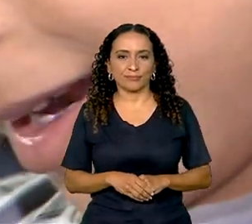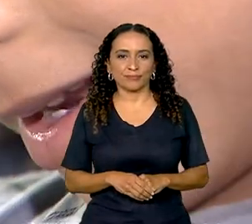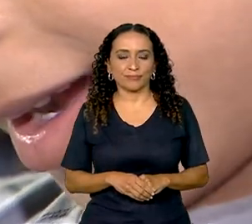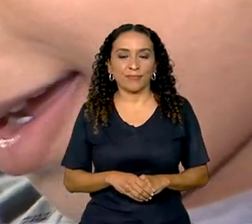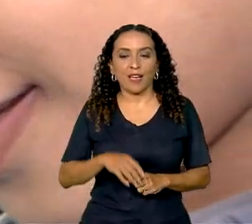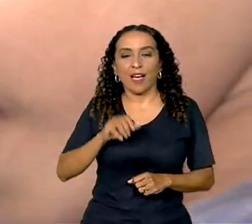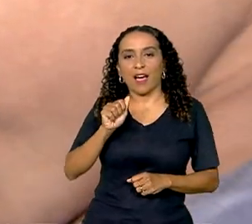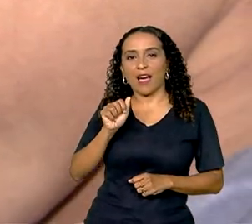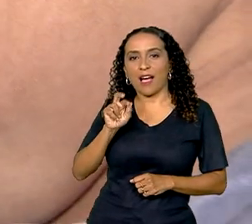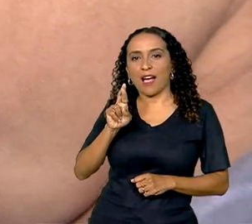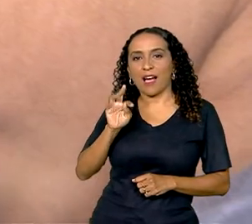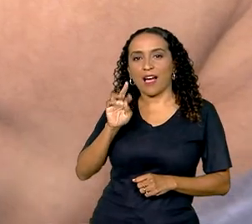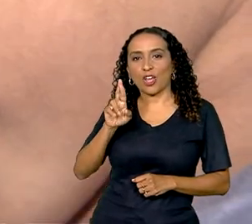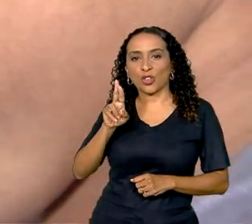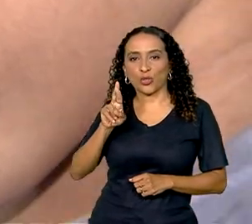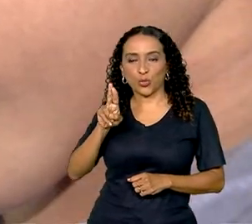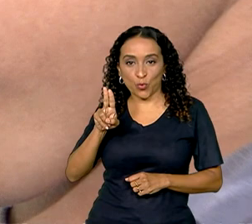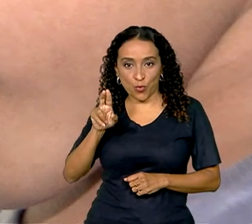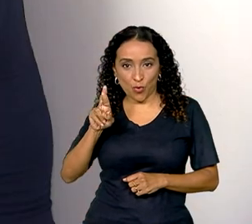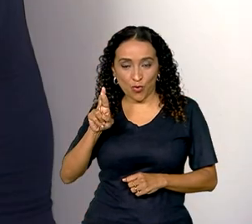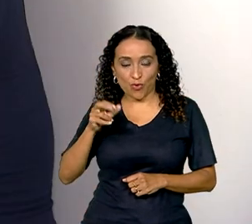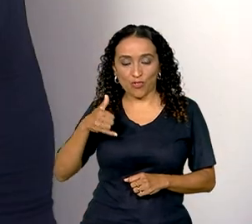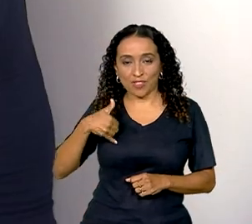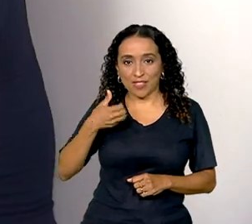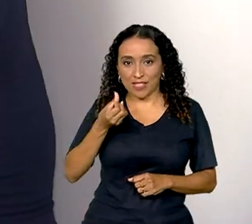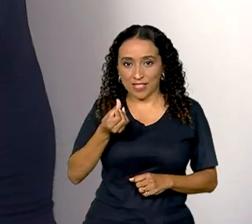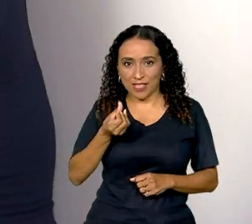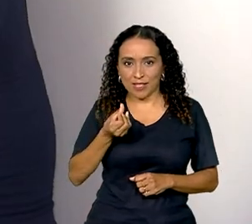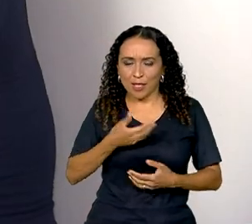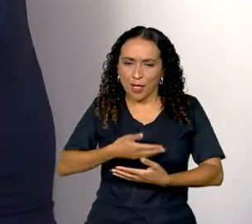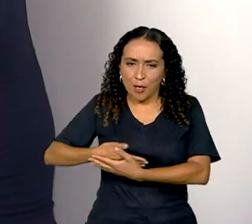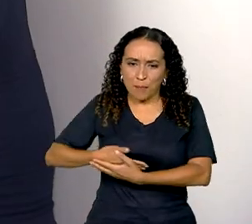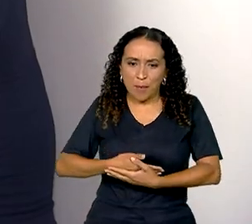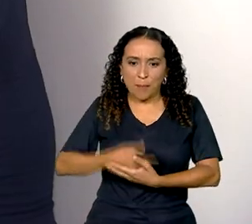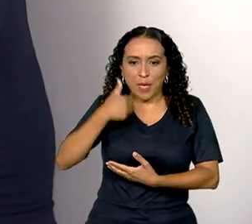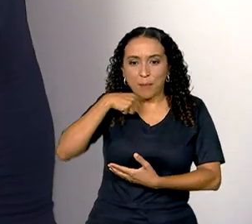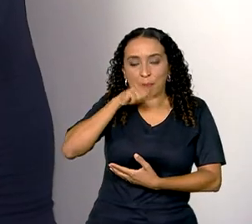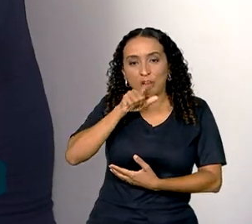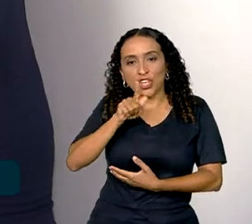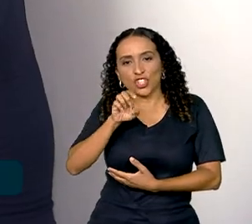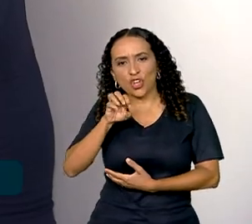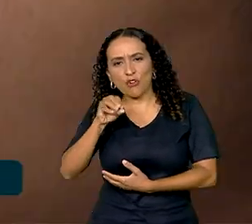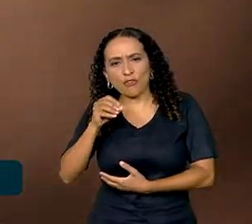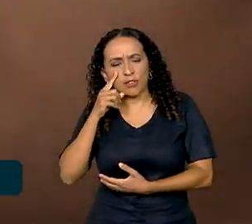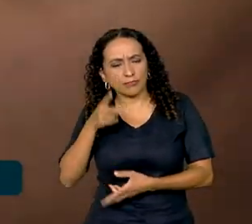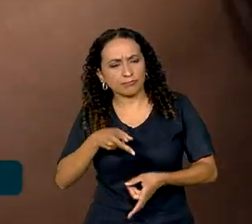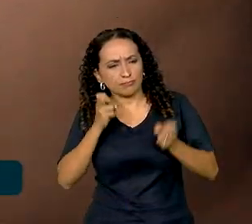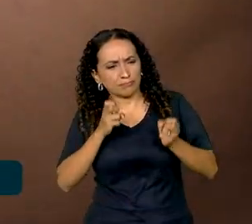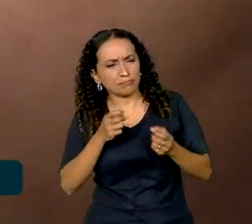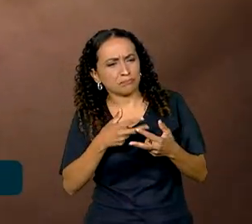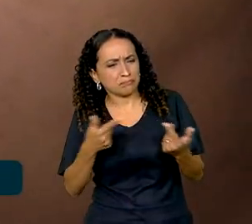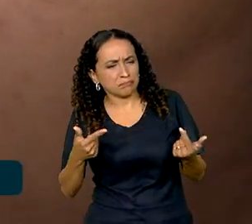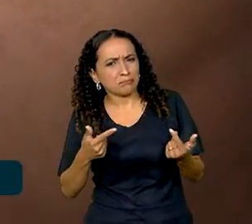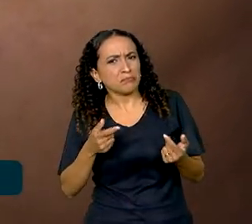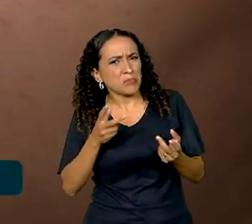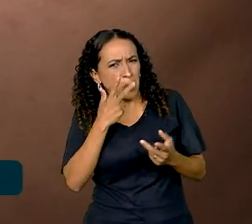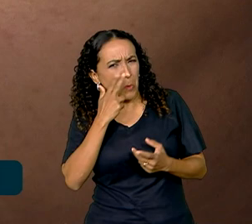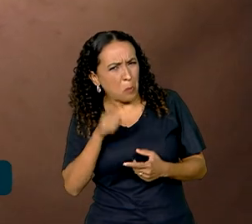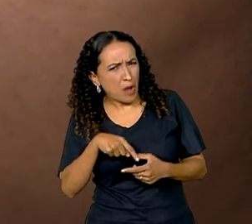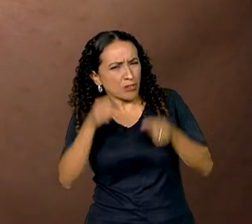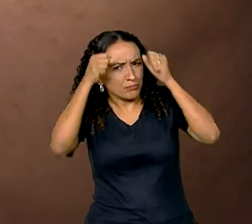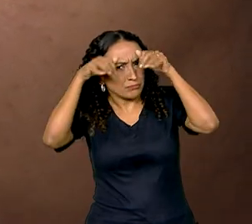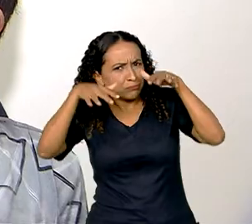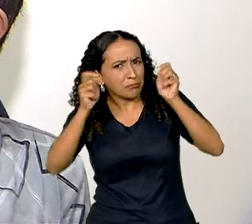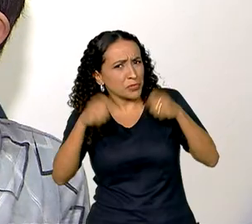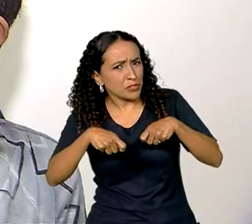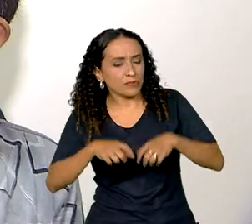Arthur tem seis anos. Desde que era bebê, a mãe, Giovanna, observava sinais de que ele podia estar dentro do espectro